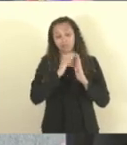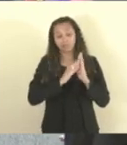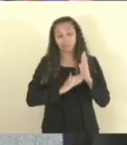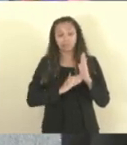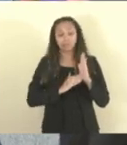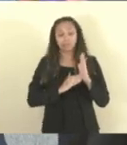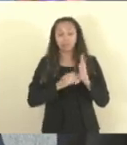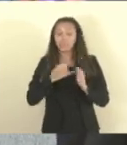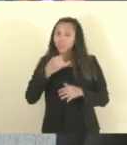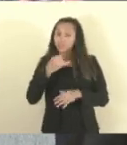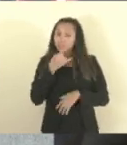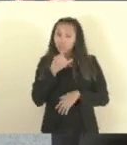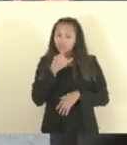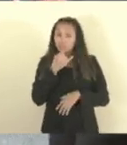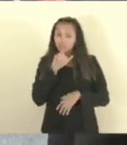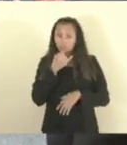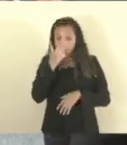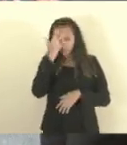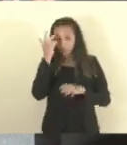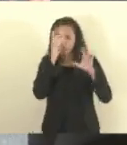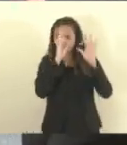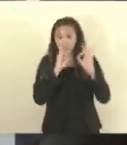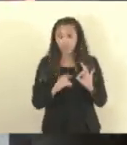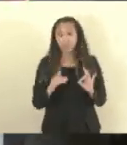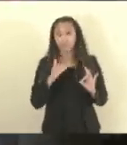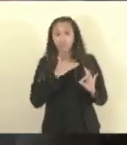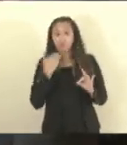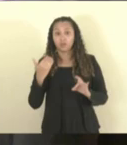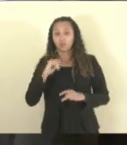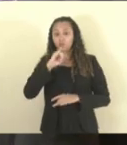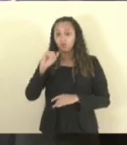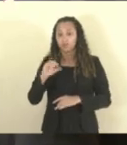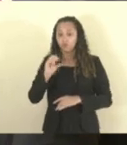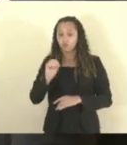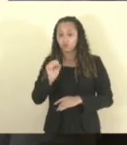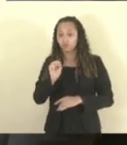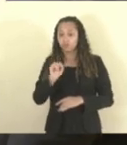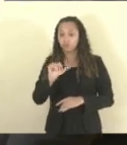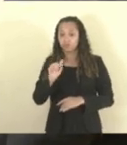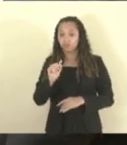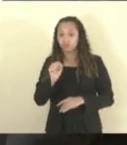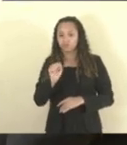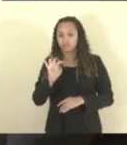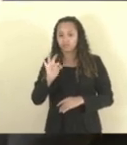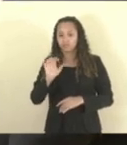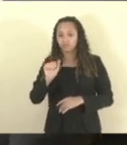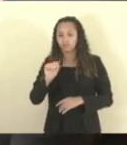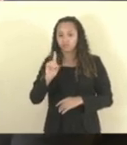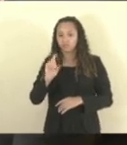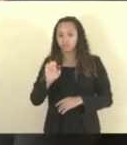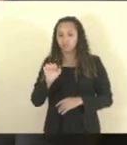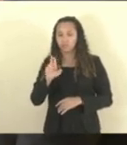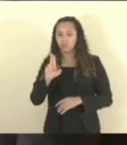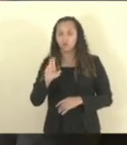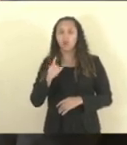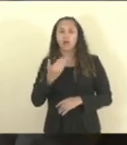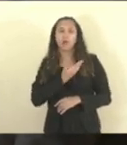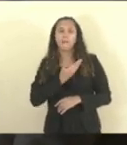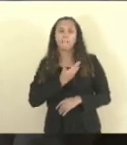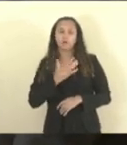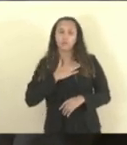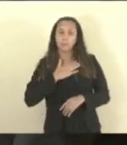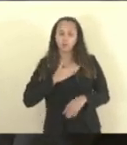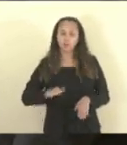perdemos uma pessoa muito querida, que é Josias Tadeu Bortoloso. foi meu amigo de infância, fizemos o